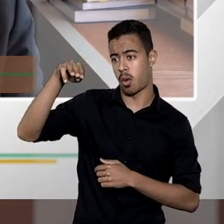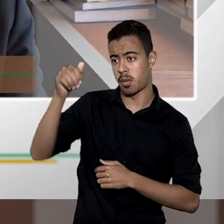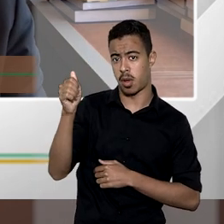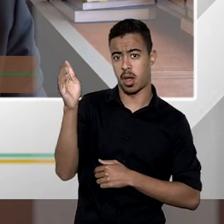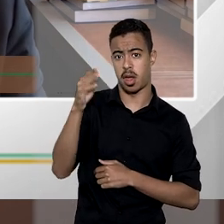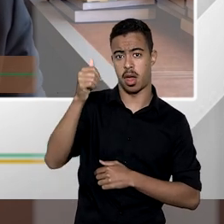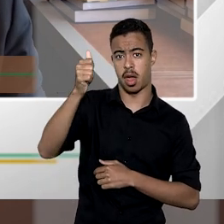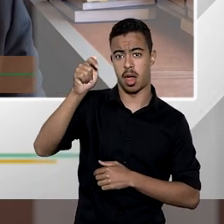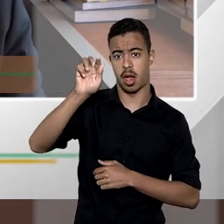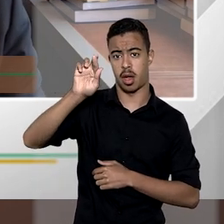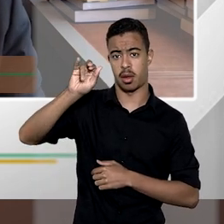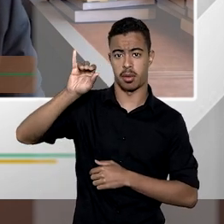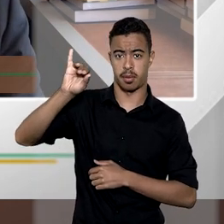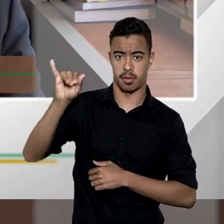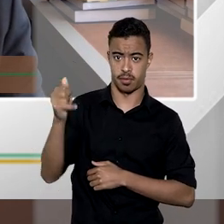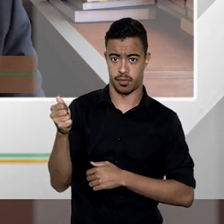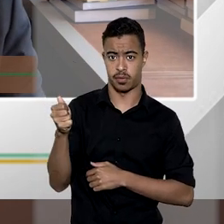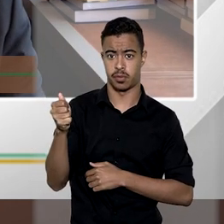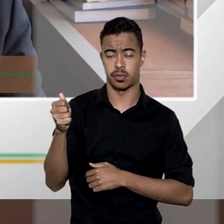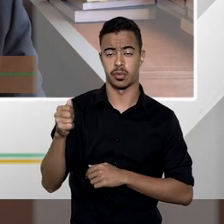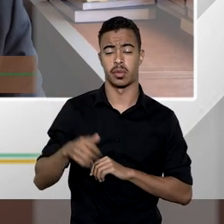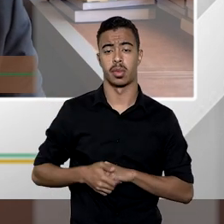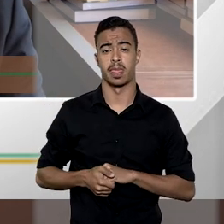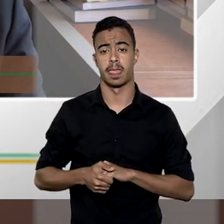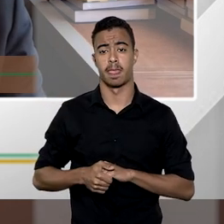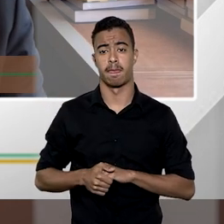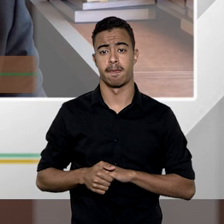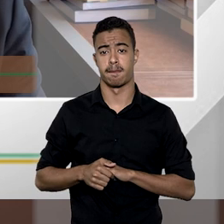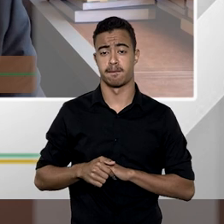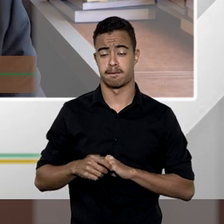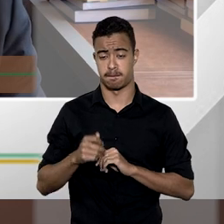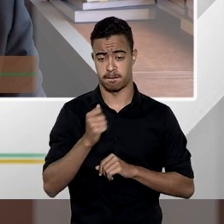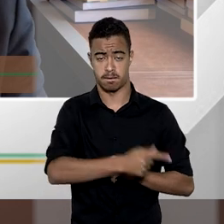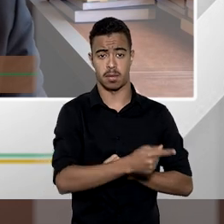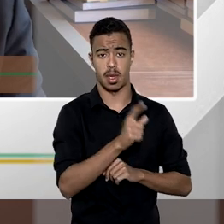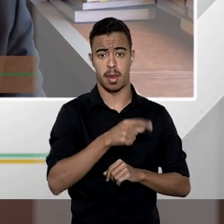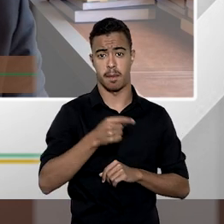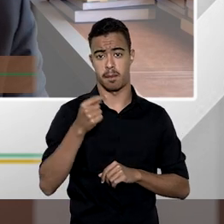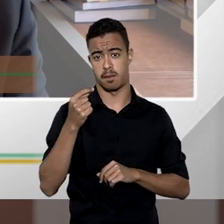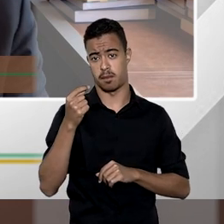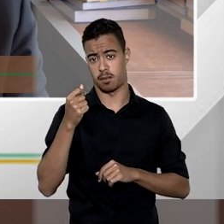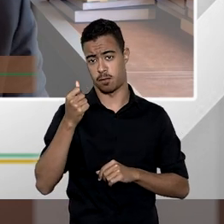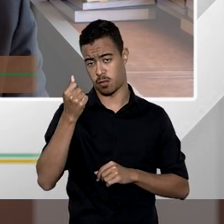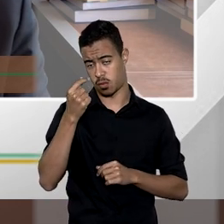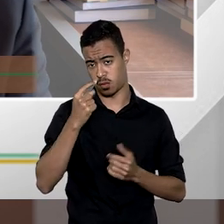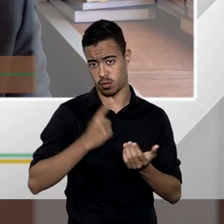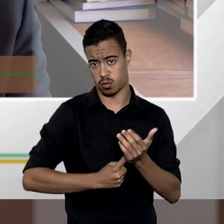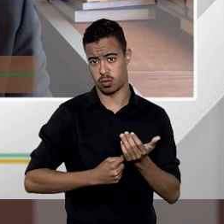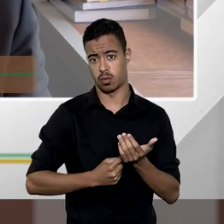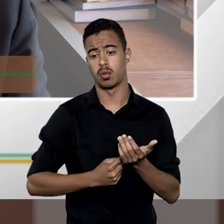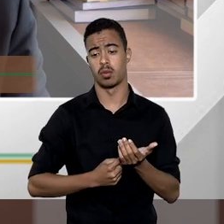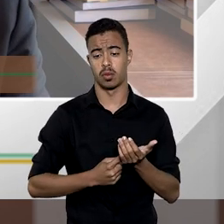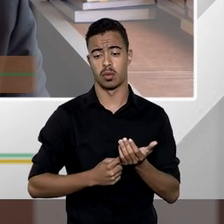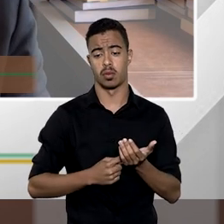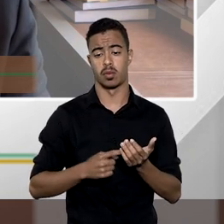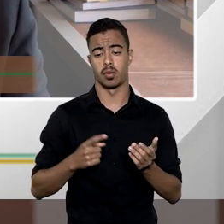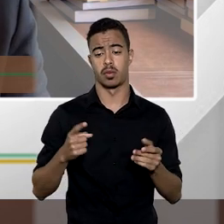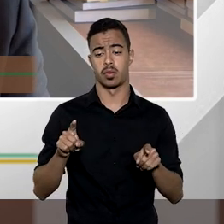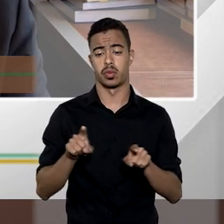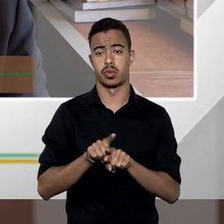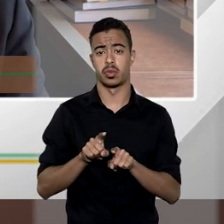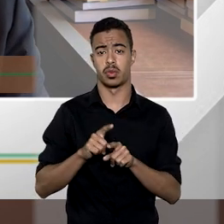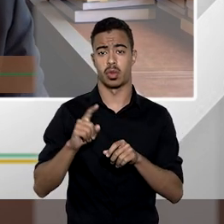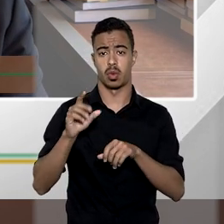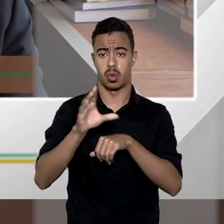portanto ela vai ser paga em moeda corrente salvo a desapropriação para a reforma agrária da construção